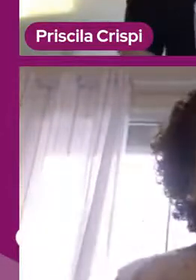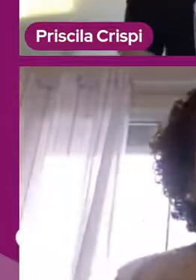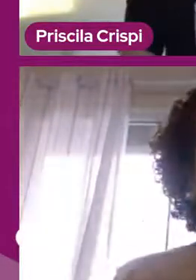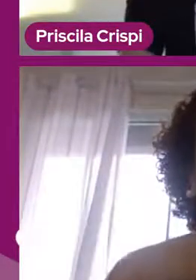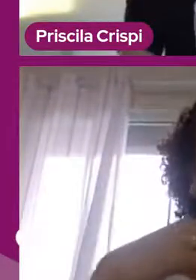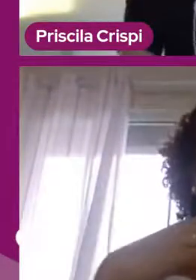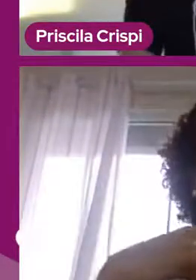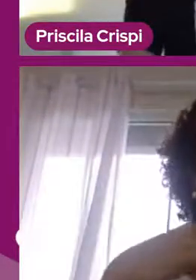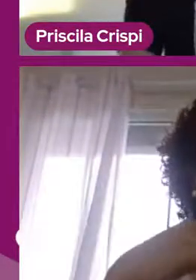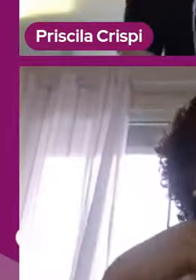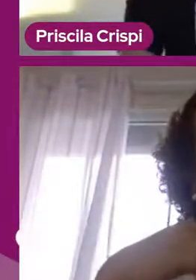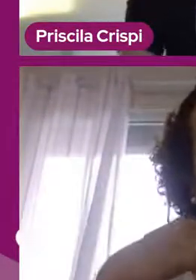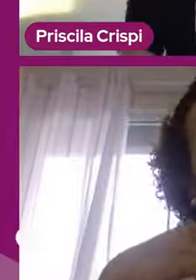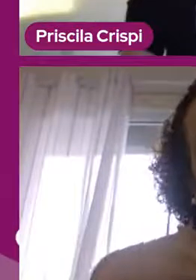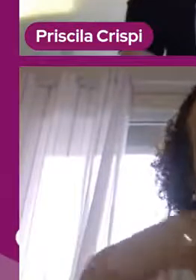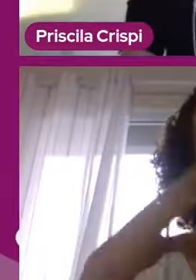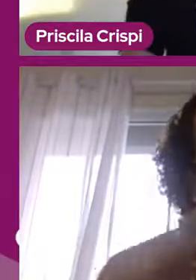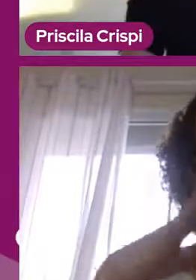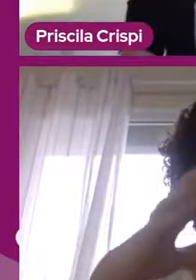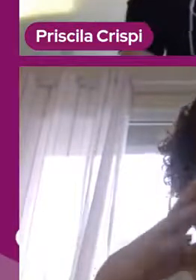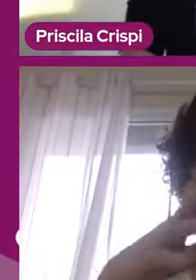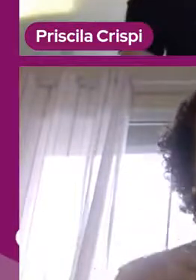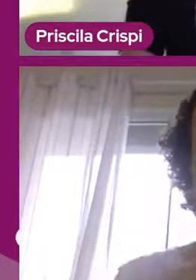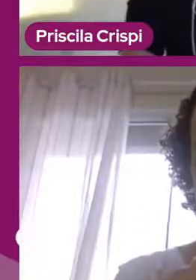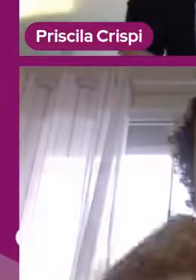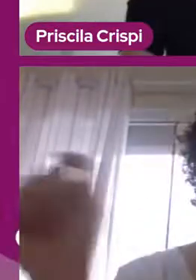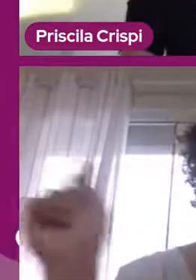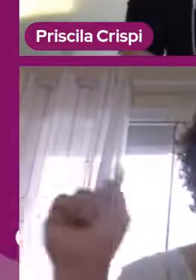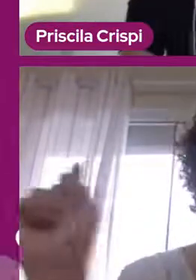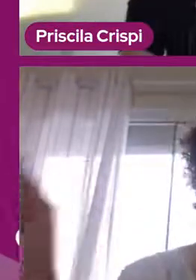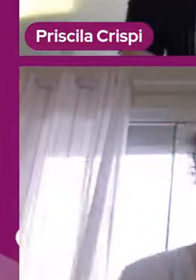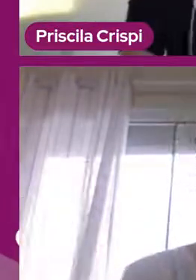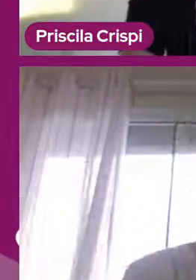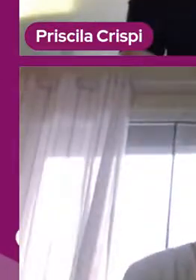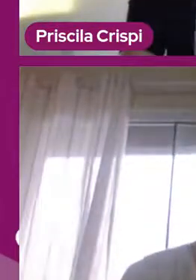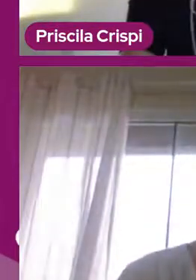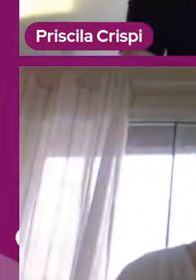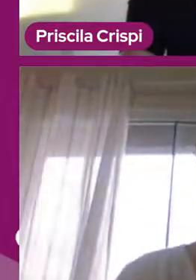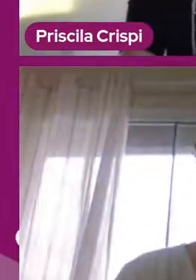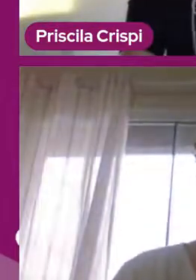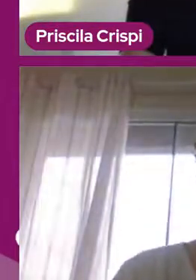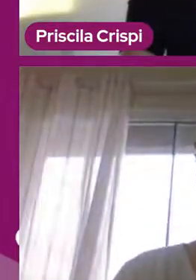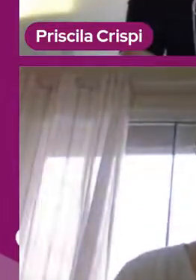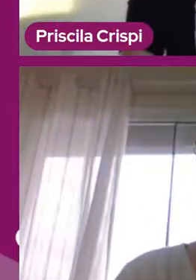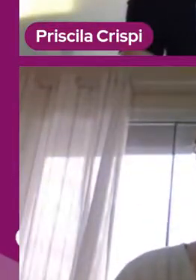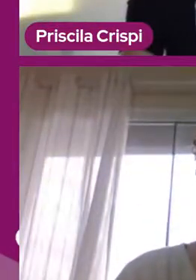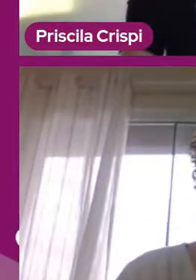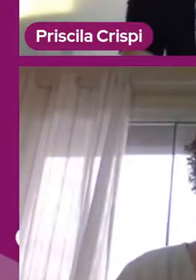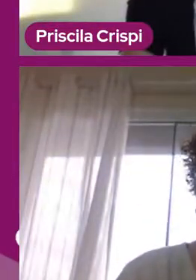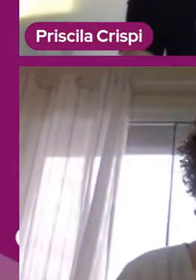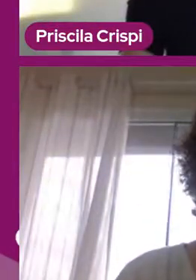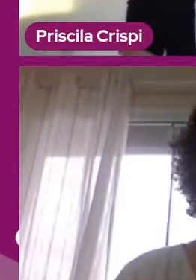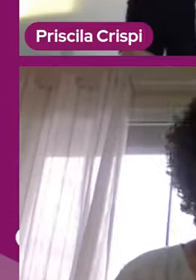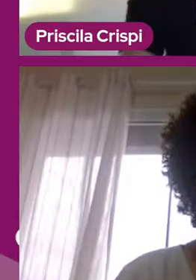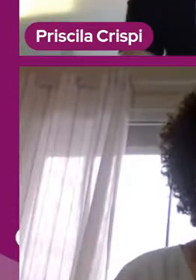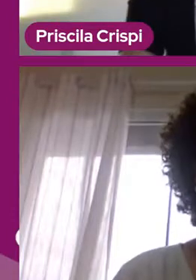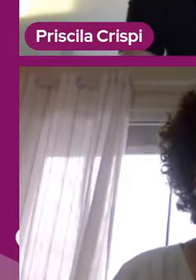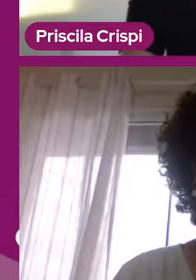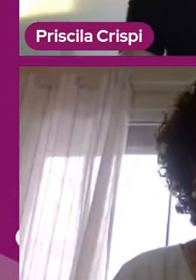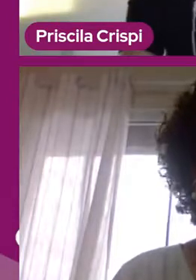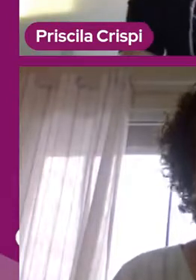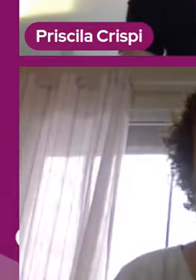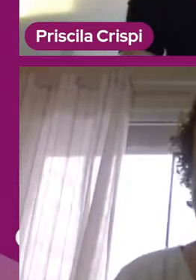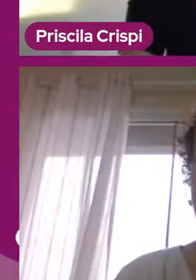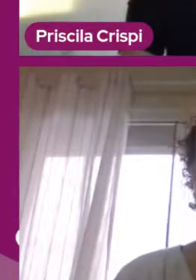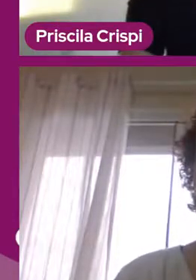o material. Eu assisti alguns filmes, eu assisti quatro filmes, que eu até anotei aqui. Que é A Pequena Lição do Corona